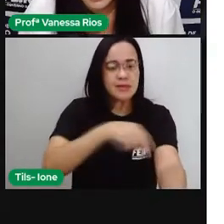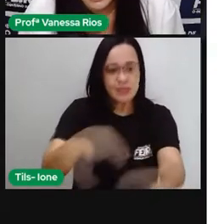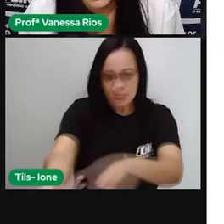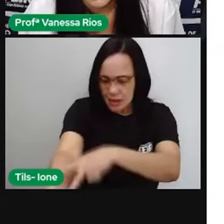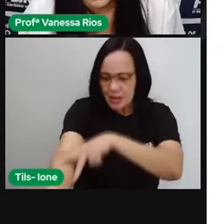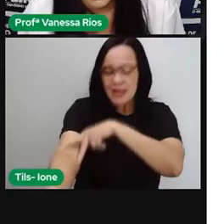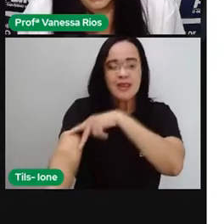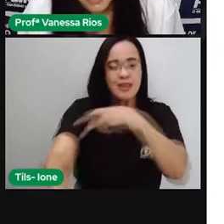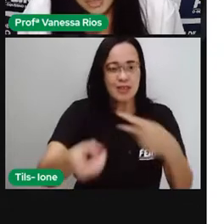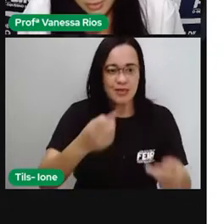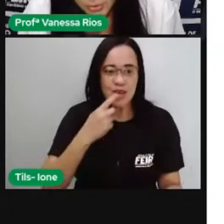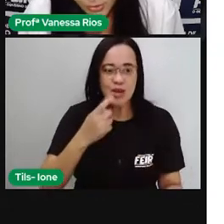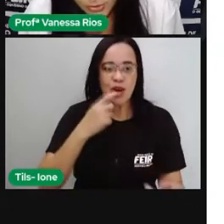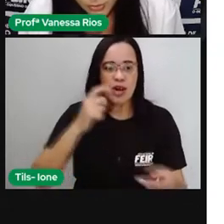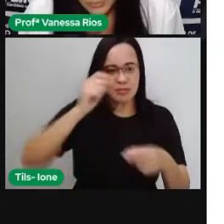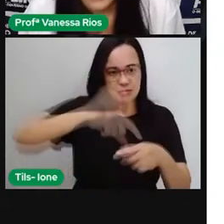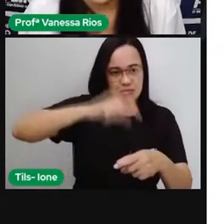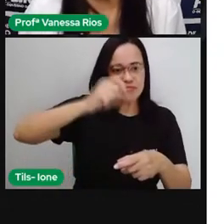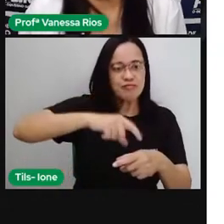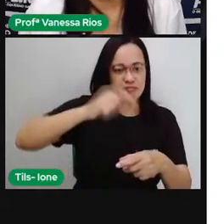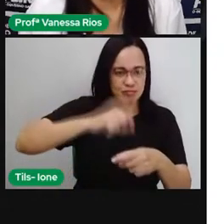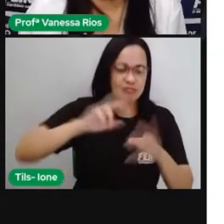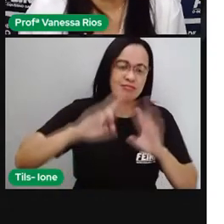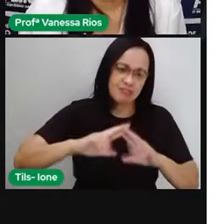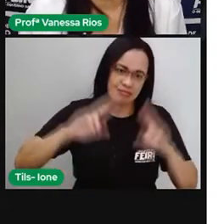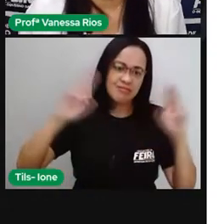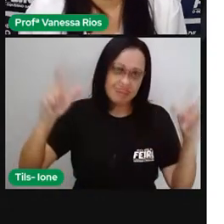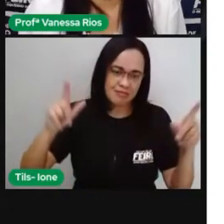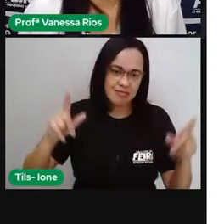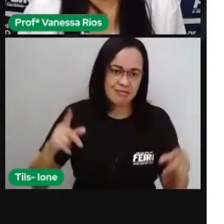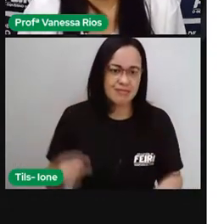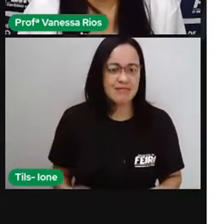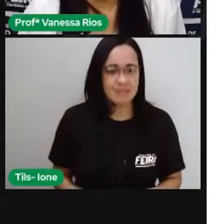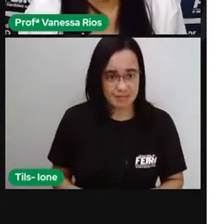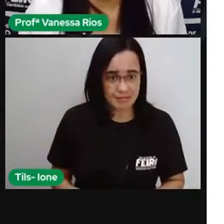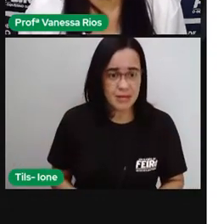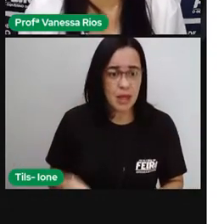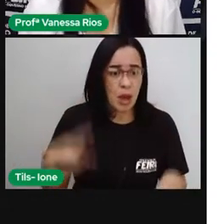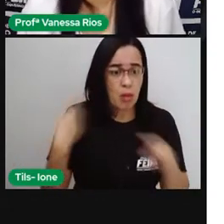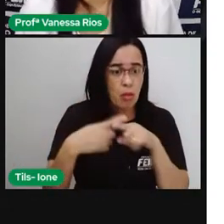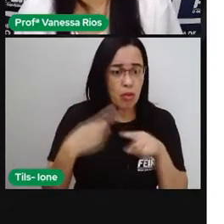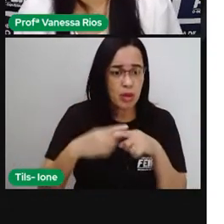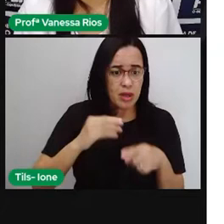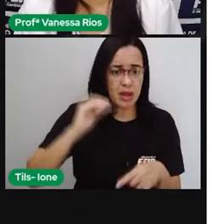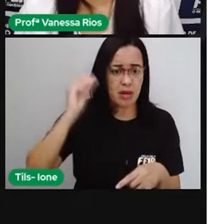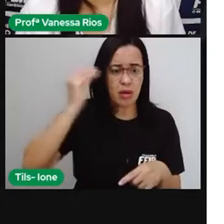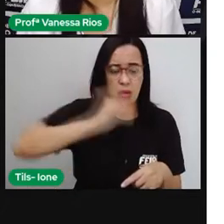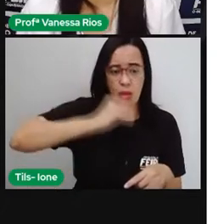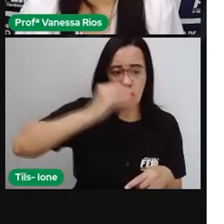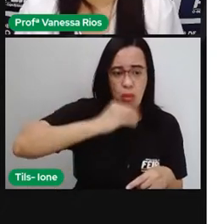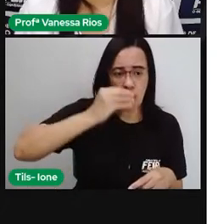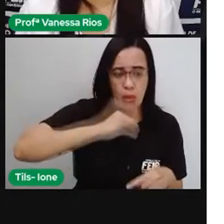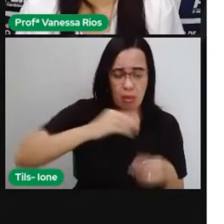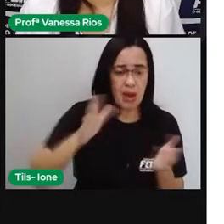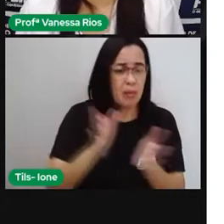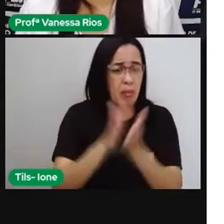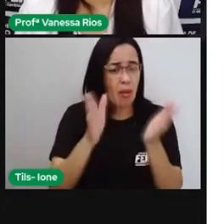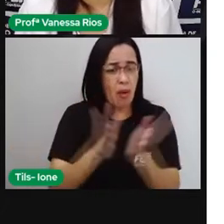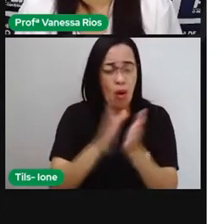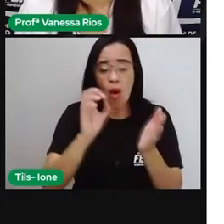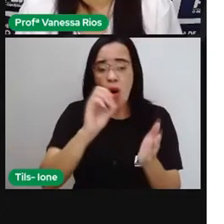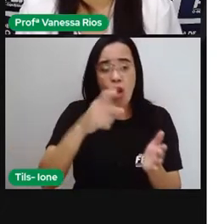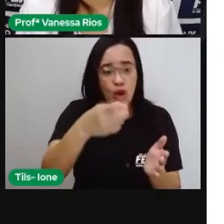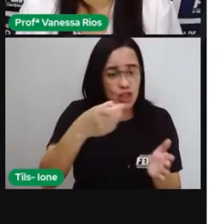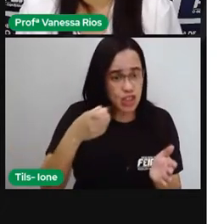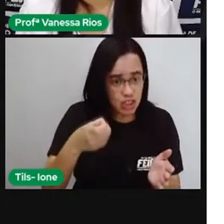já é o sangue venoso. Então, é o sangue que está pobre em oxigênio, já é sangue que recebeu aí o gás